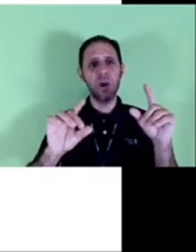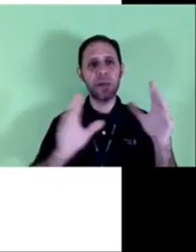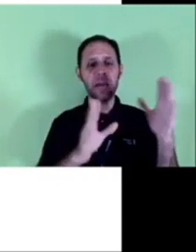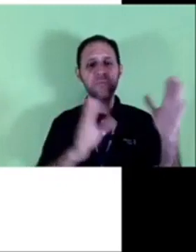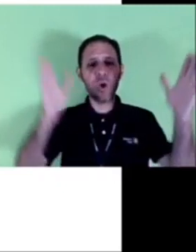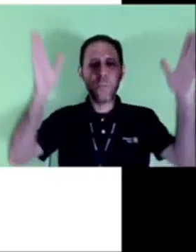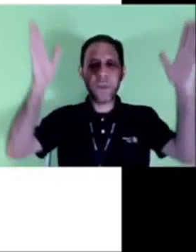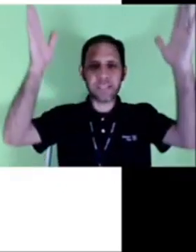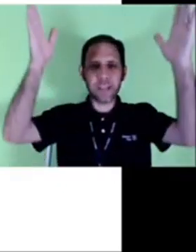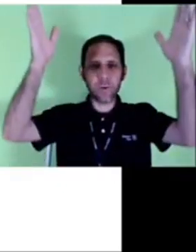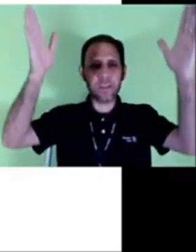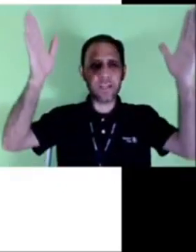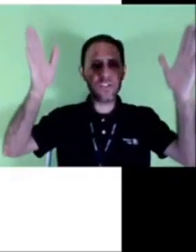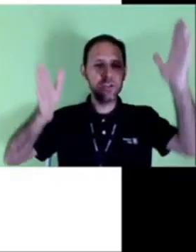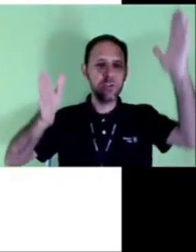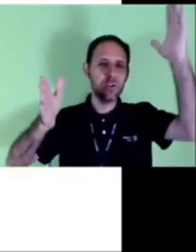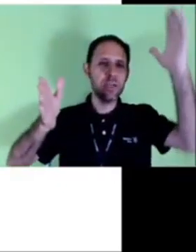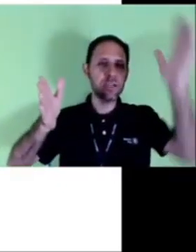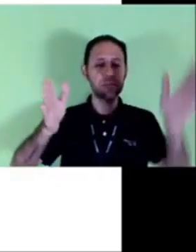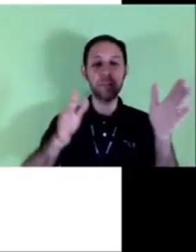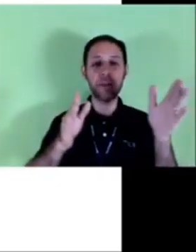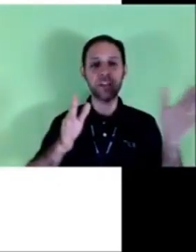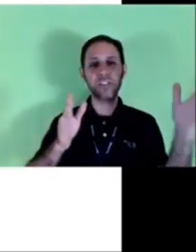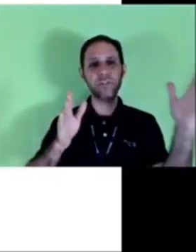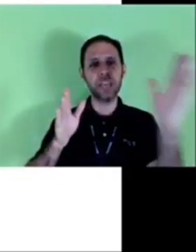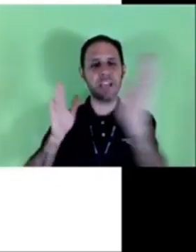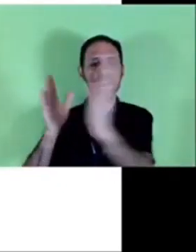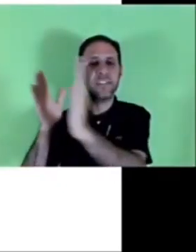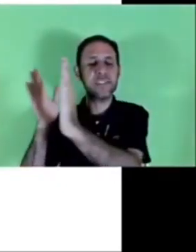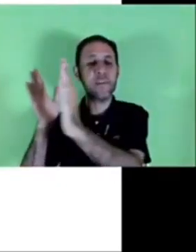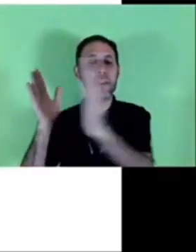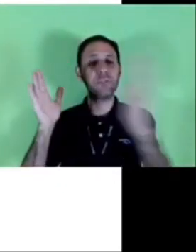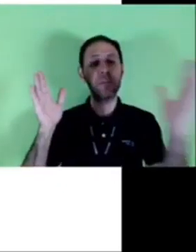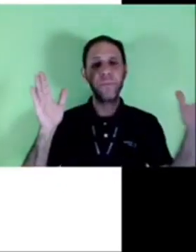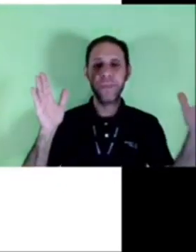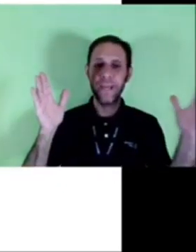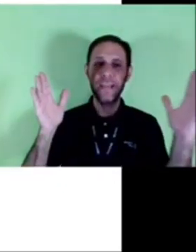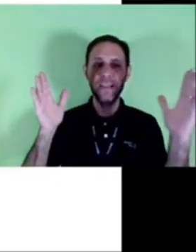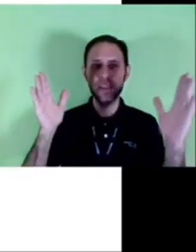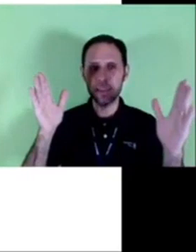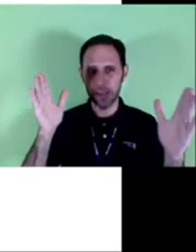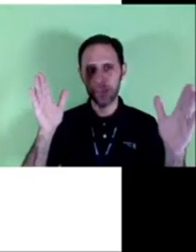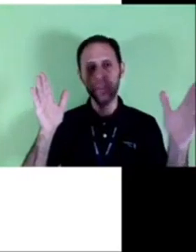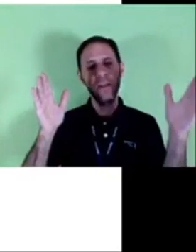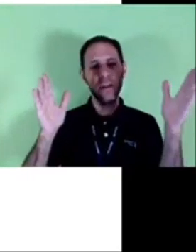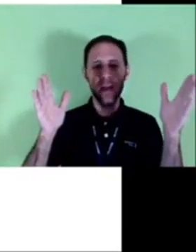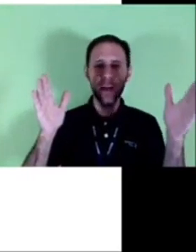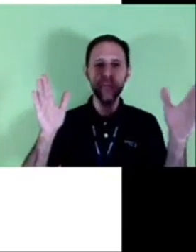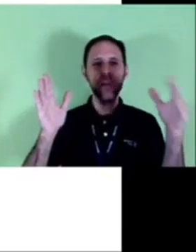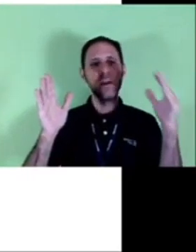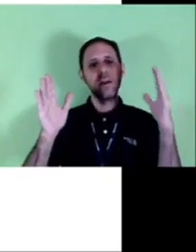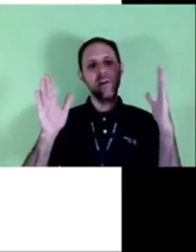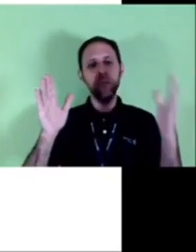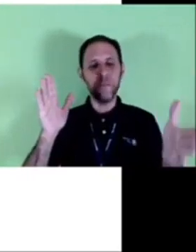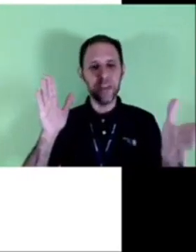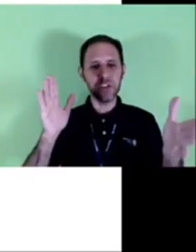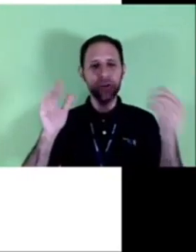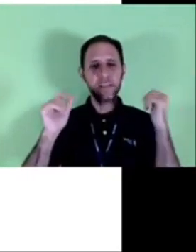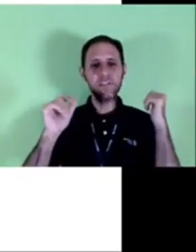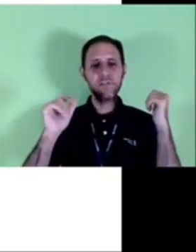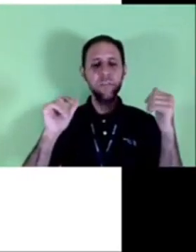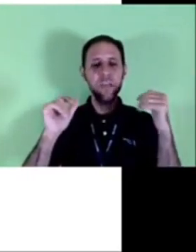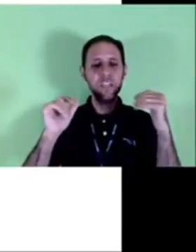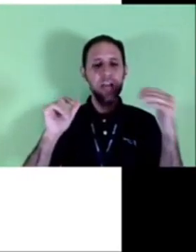é o parágrafo que começa quadradinho no começo da página não tem aquele distanciamento da primeira linha o